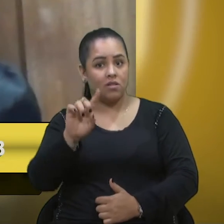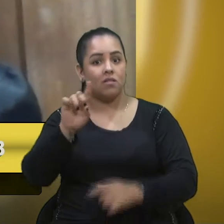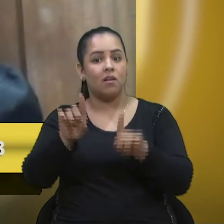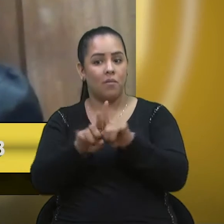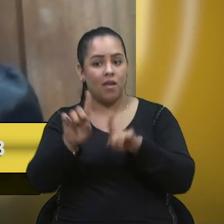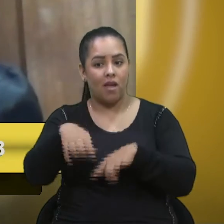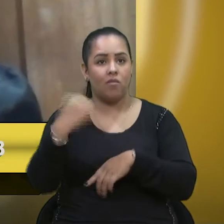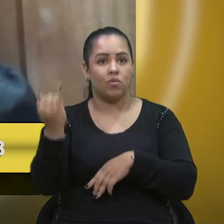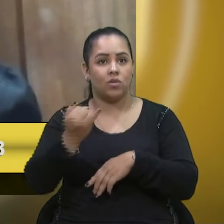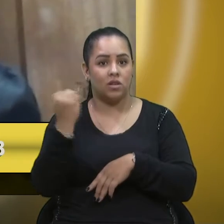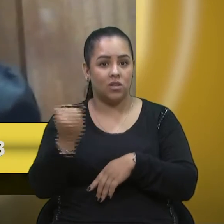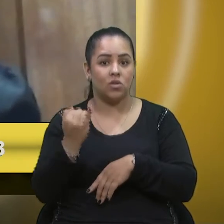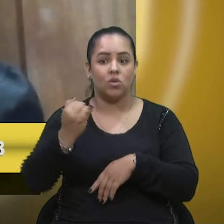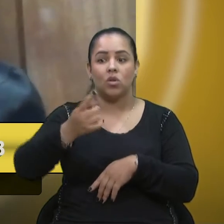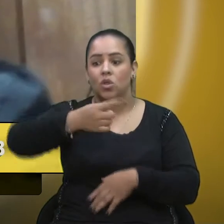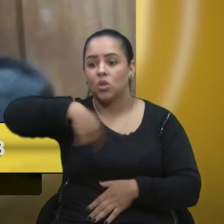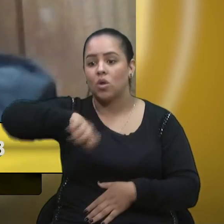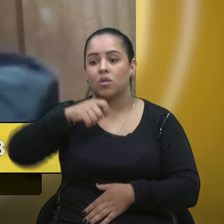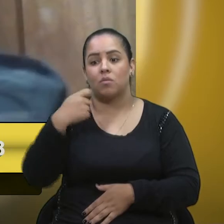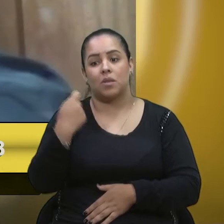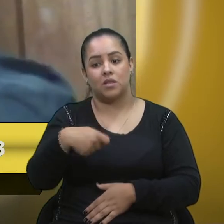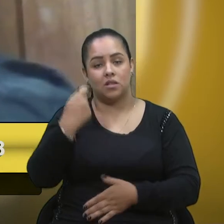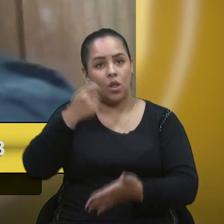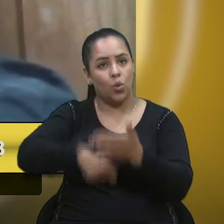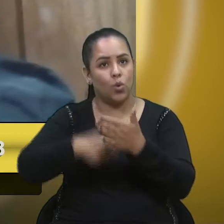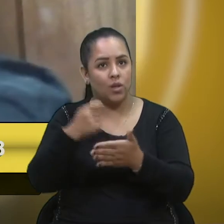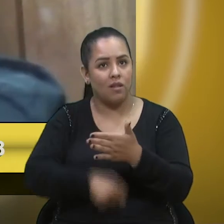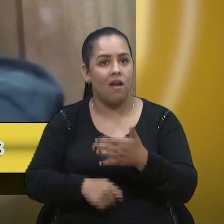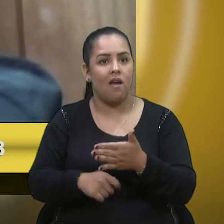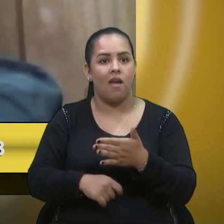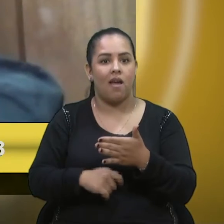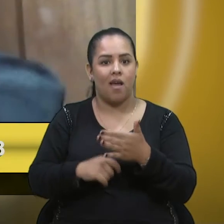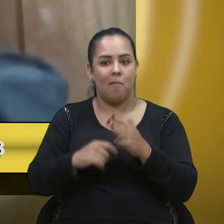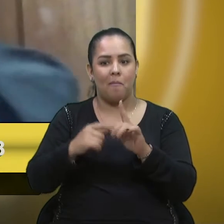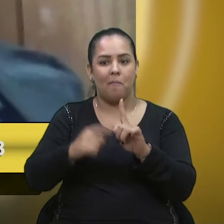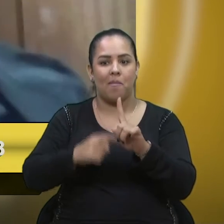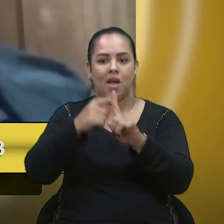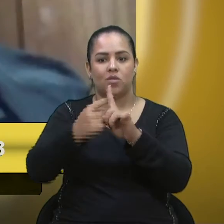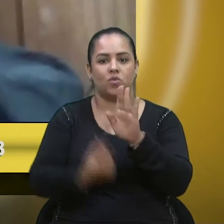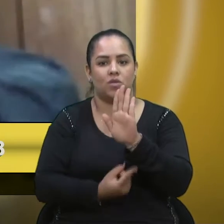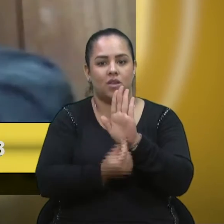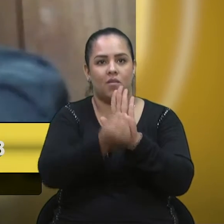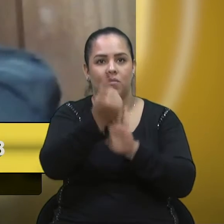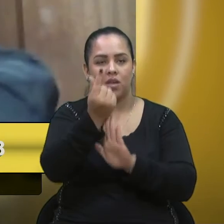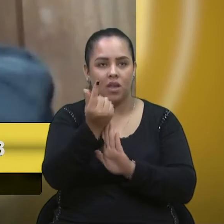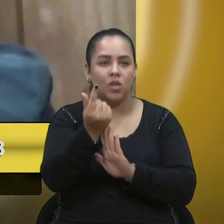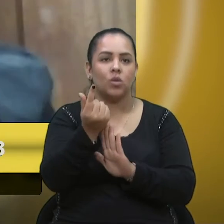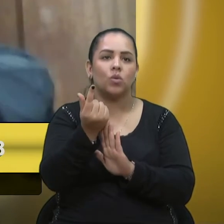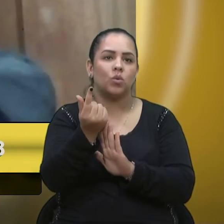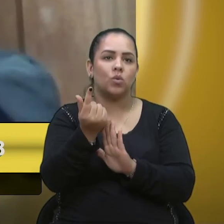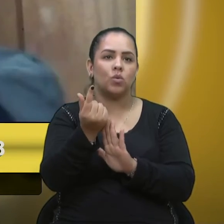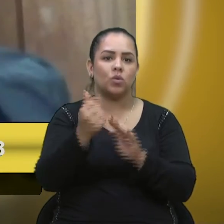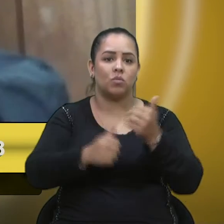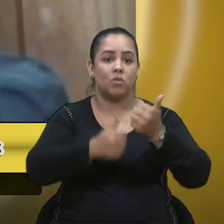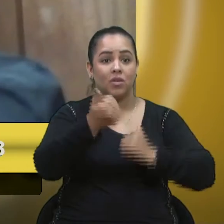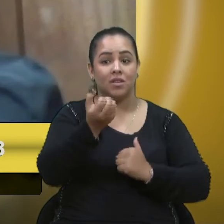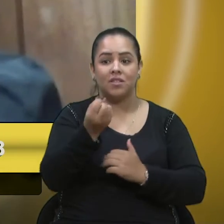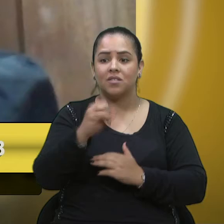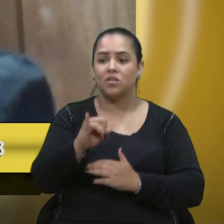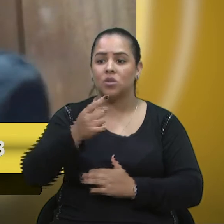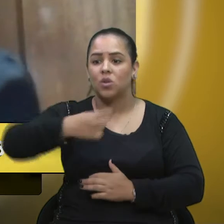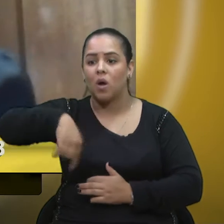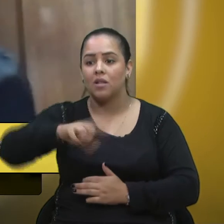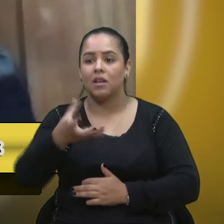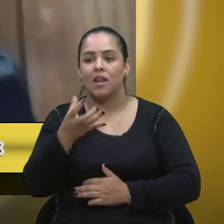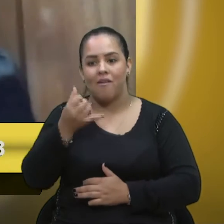no município. Se a gente quer prevenir a questão da saúde, se gente quer prevenir a questão da segurança, muito do investimento deve ser